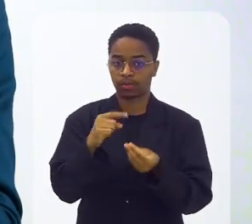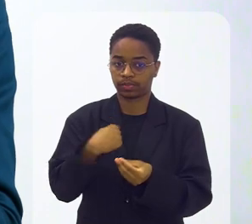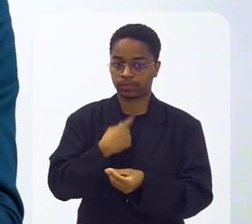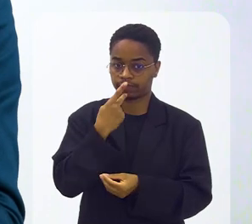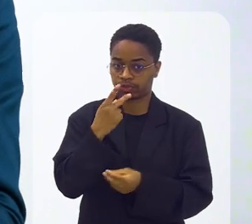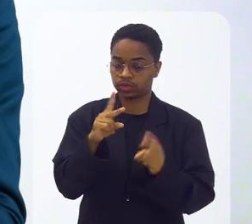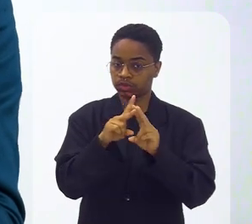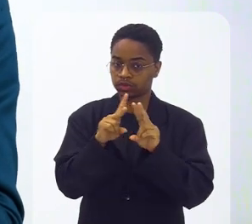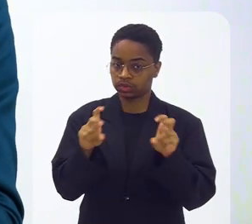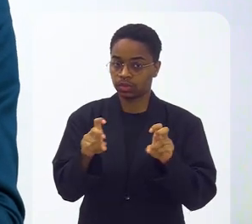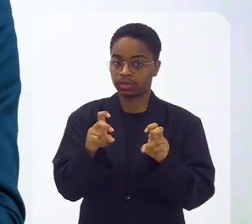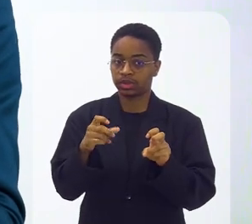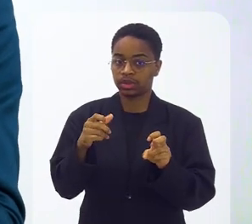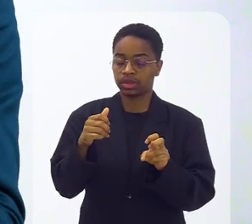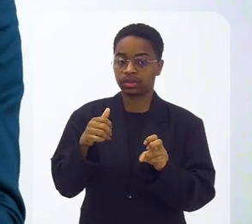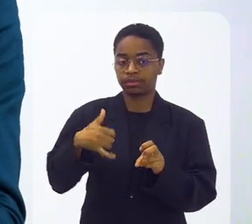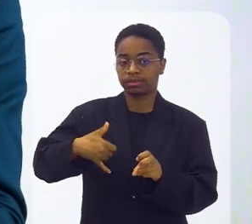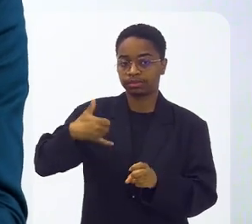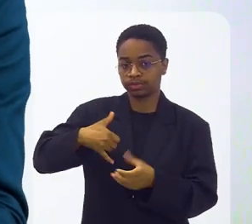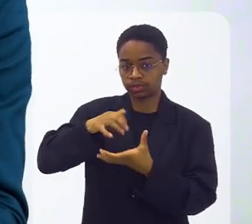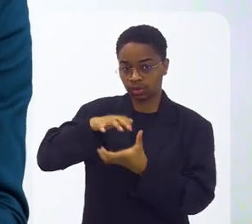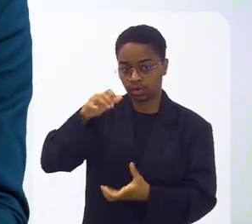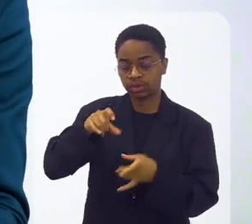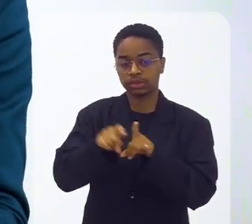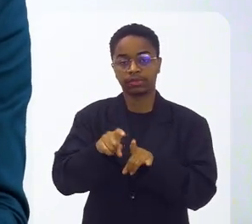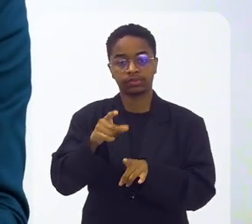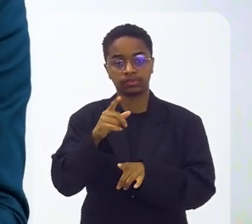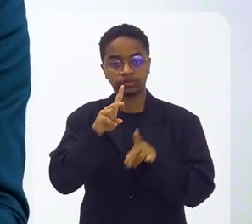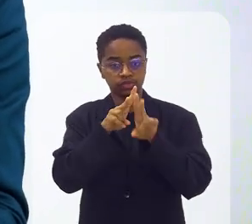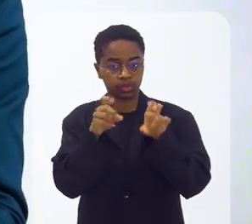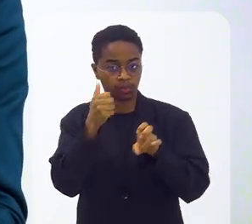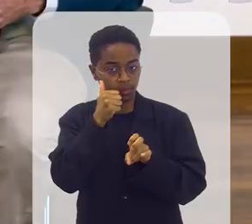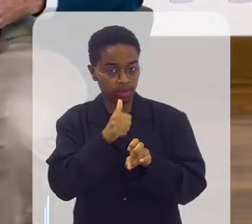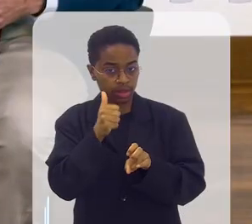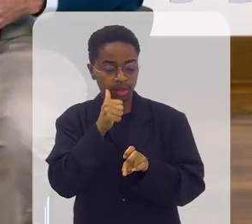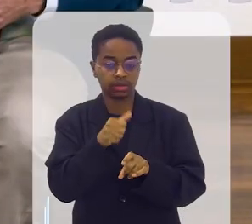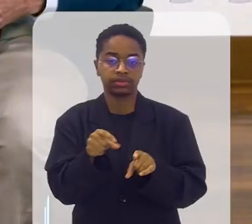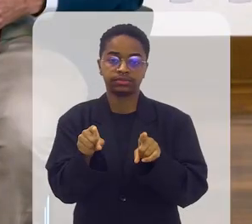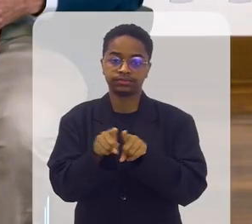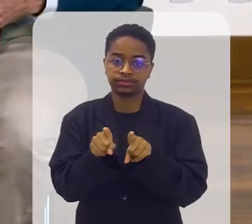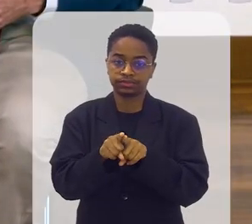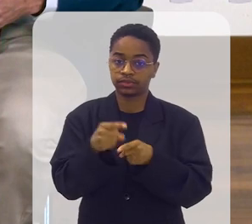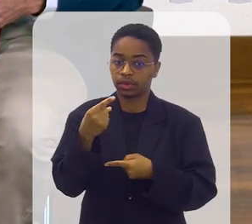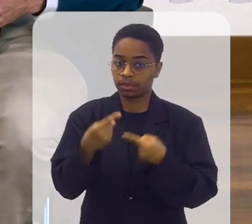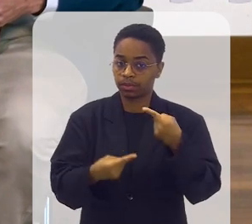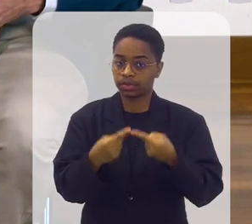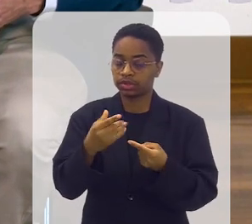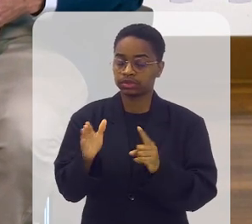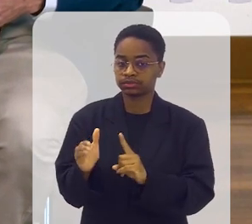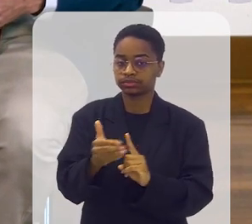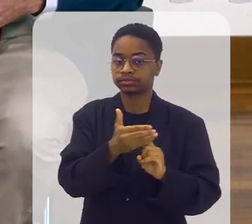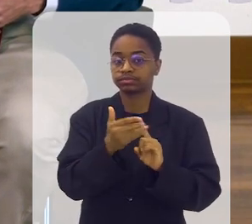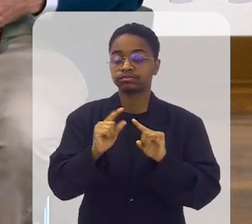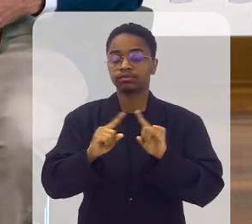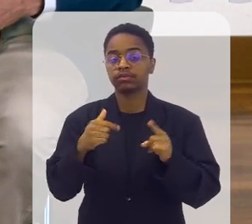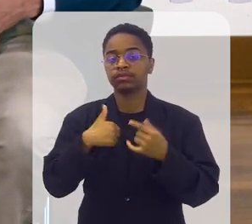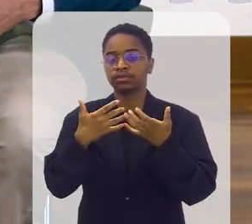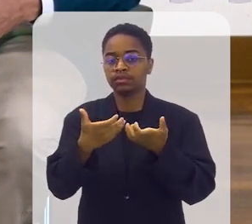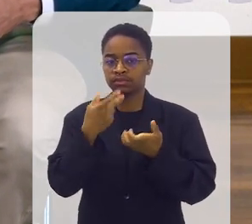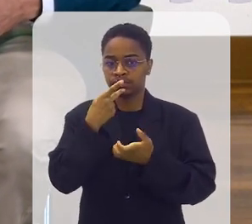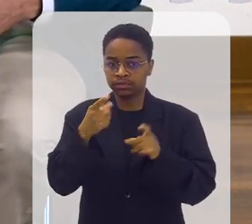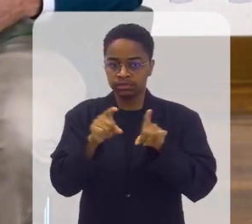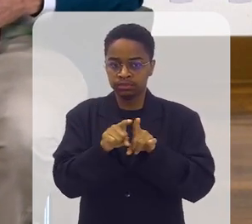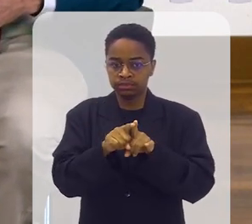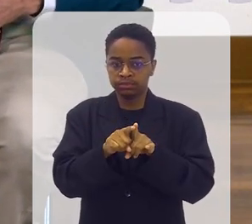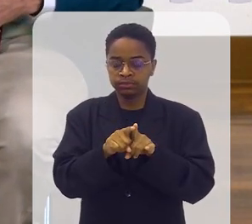E aí, falando de pessoa idosa, a gente fala da questão da mulher, a gente fala da questão da política de acolhimento, mas queria